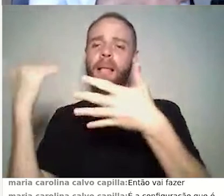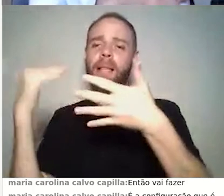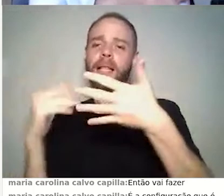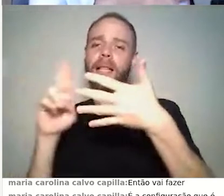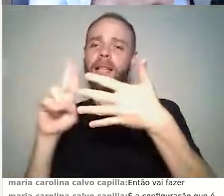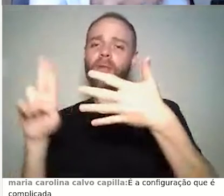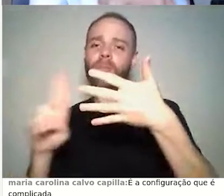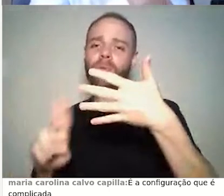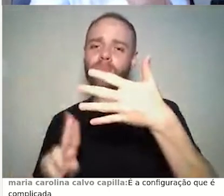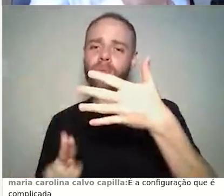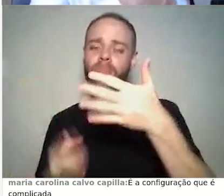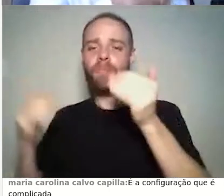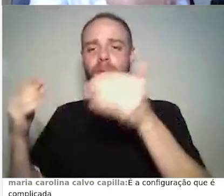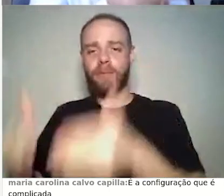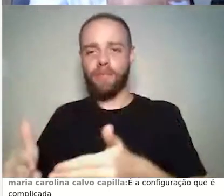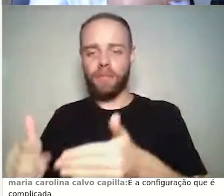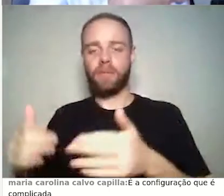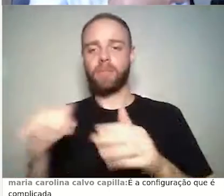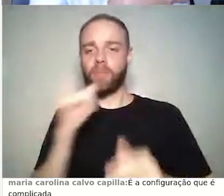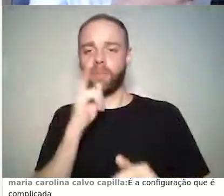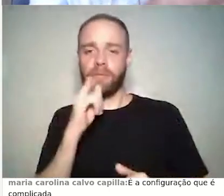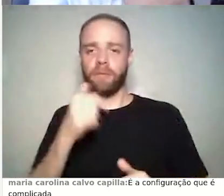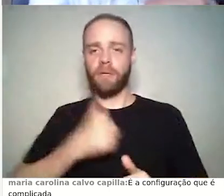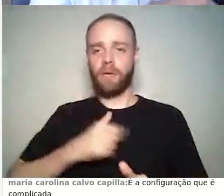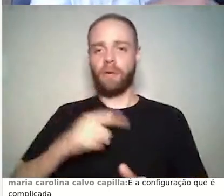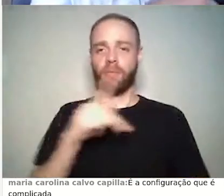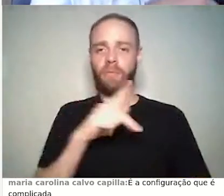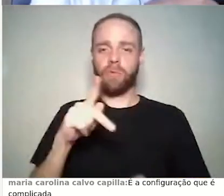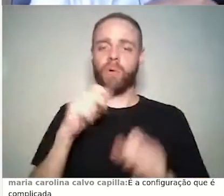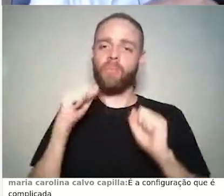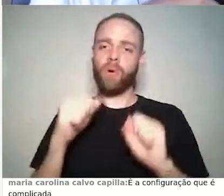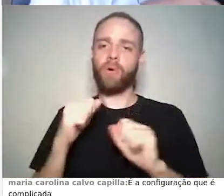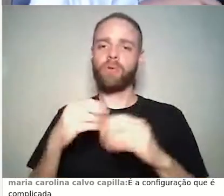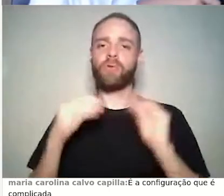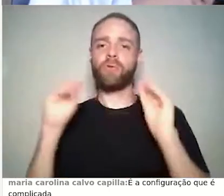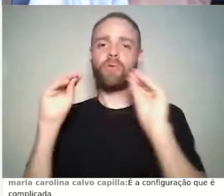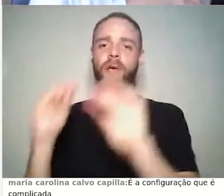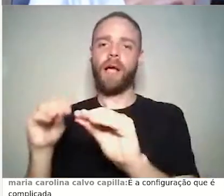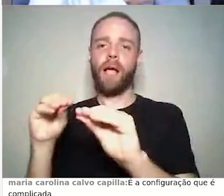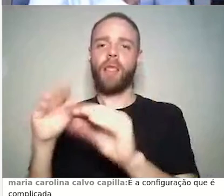personalizada, eu como professor, poderia lançar uma nota personalizada no Moodle,